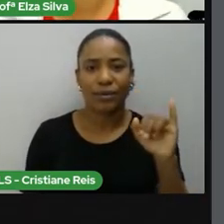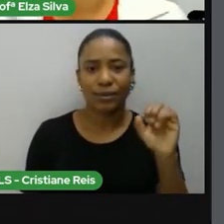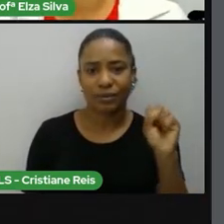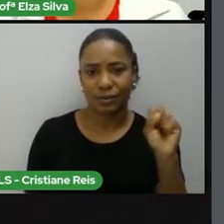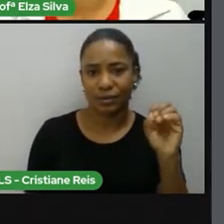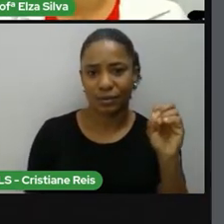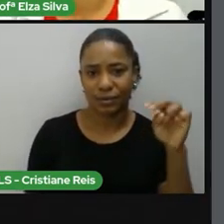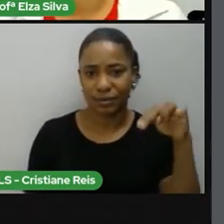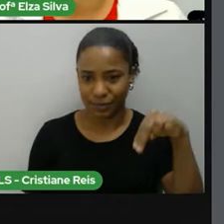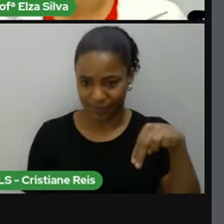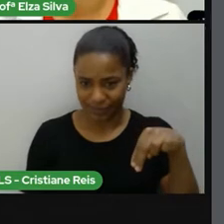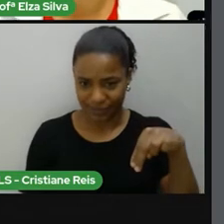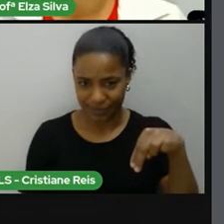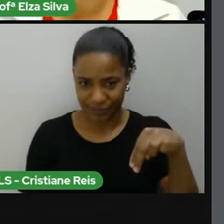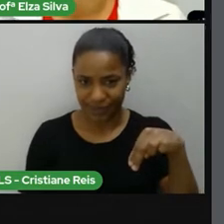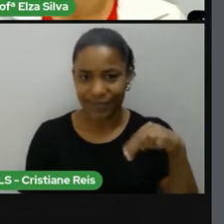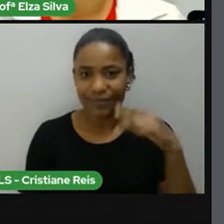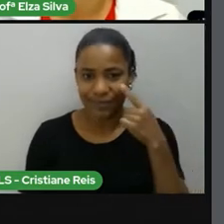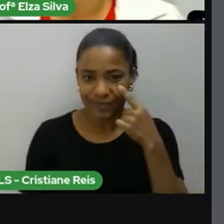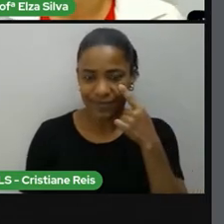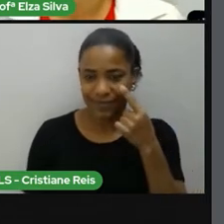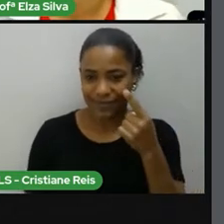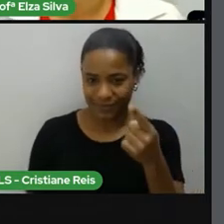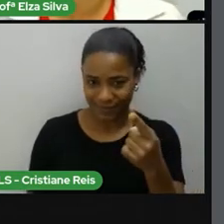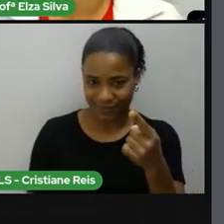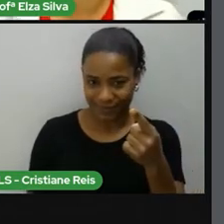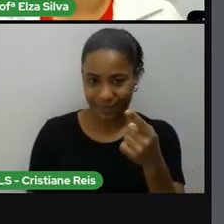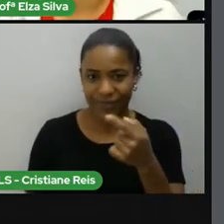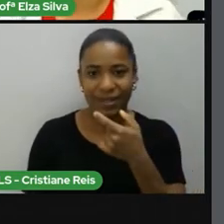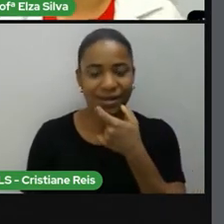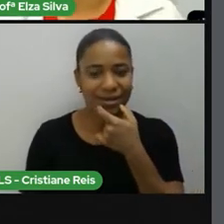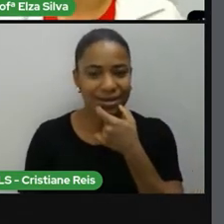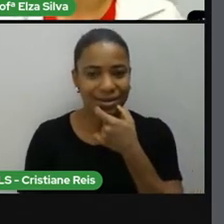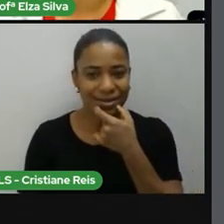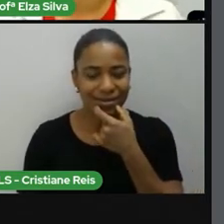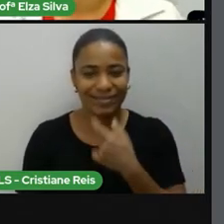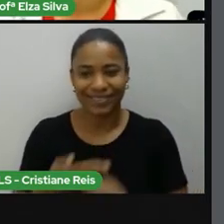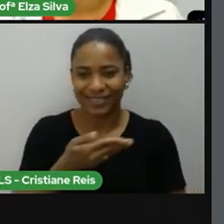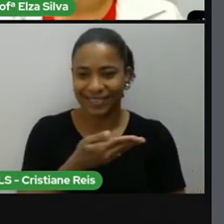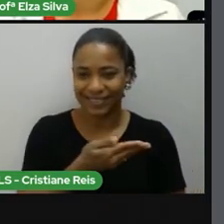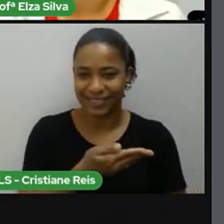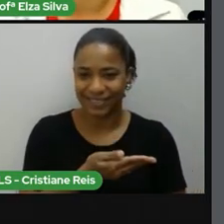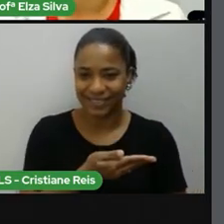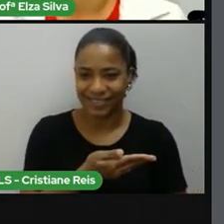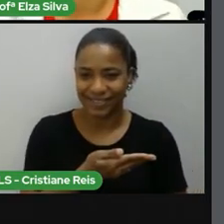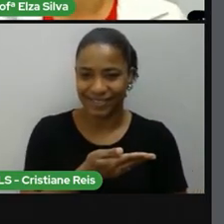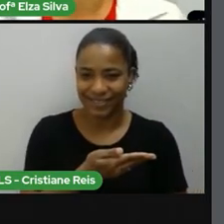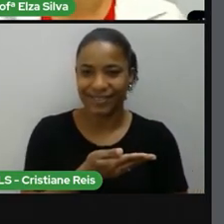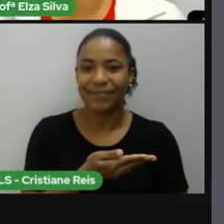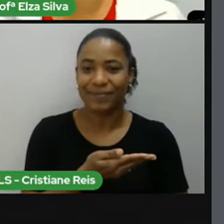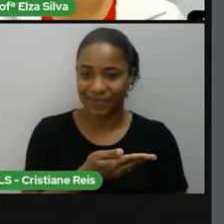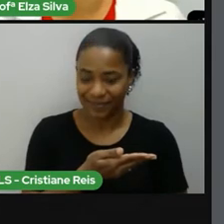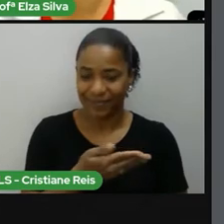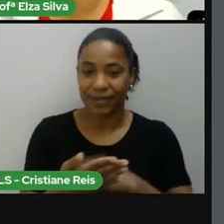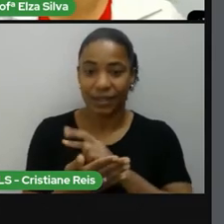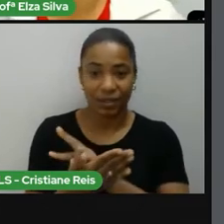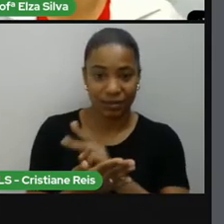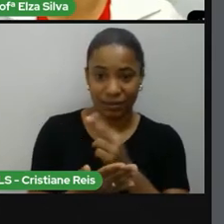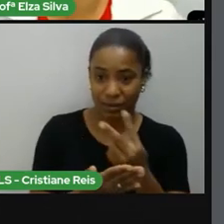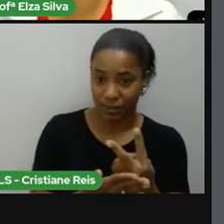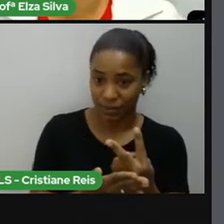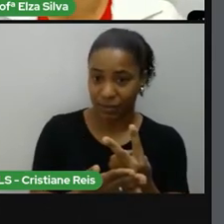1931 in Ohio, in the United States. Tani Morrison, ela nasceu em